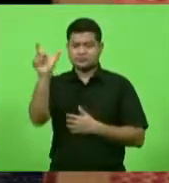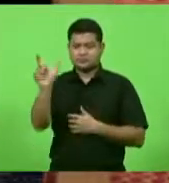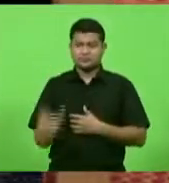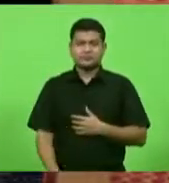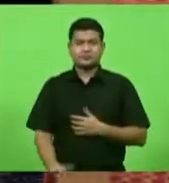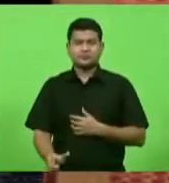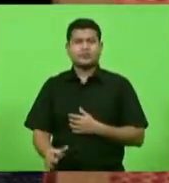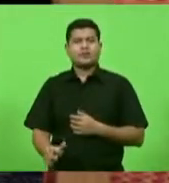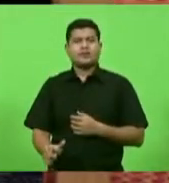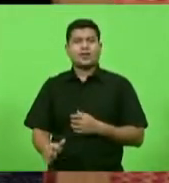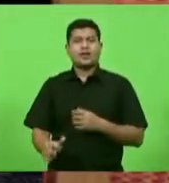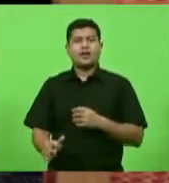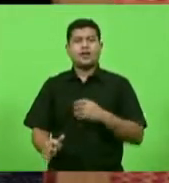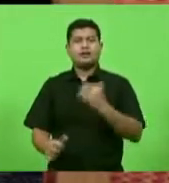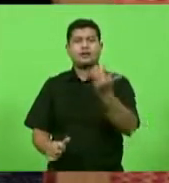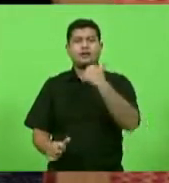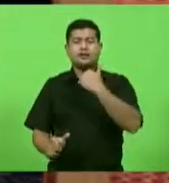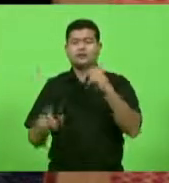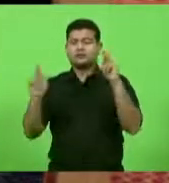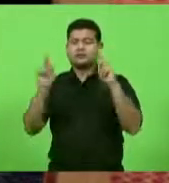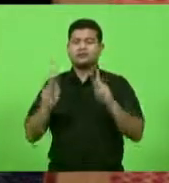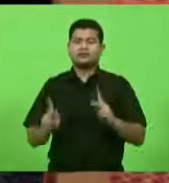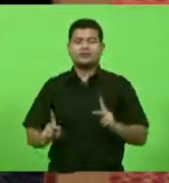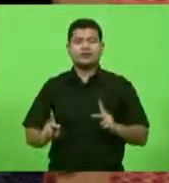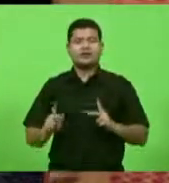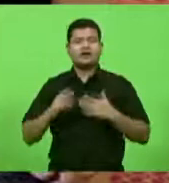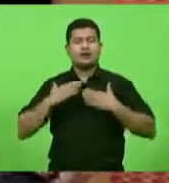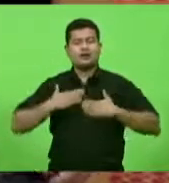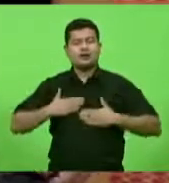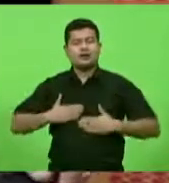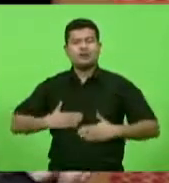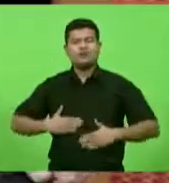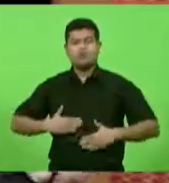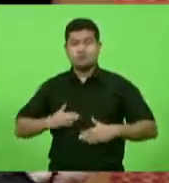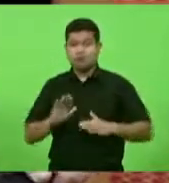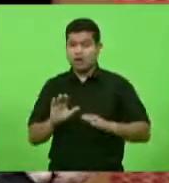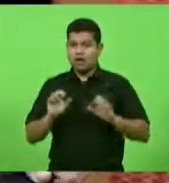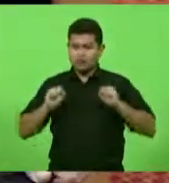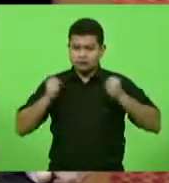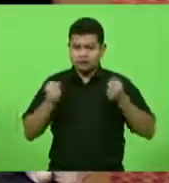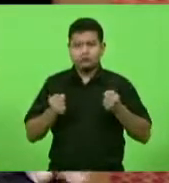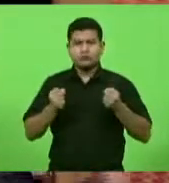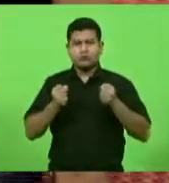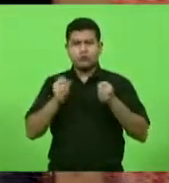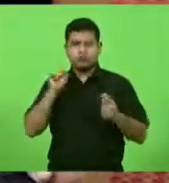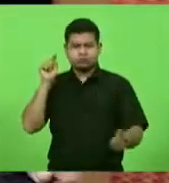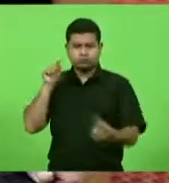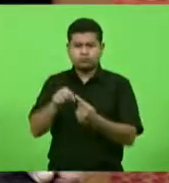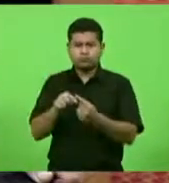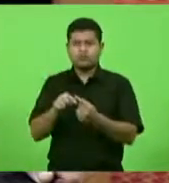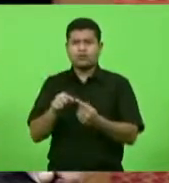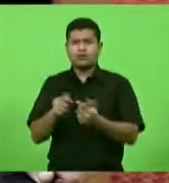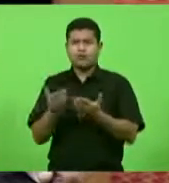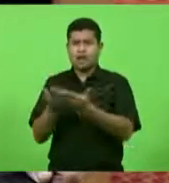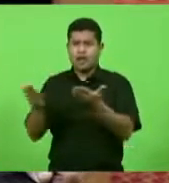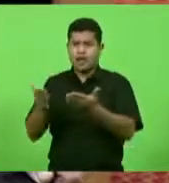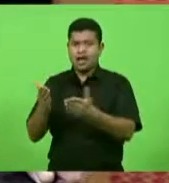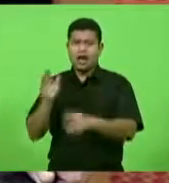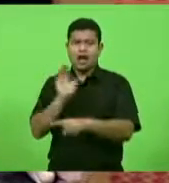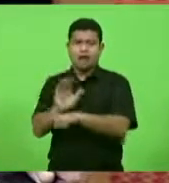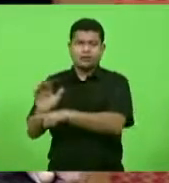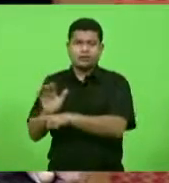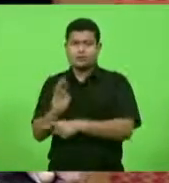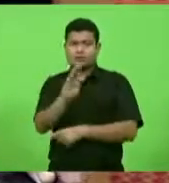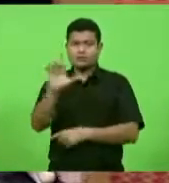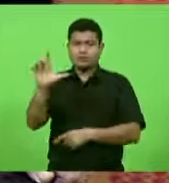paz, de uma tranquilidade, determinado aí pelas questões de Blumenau, do Vale, do